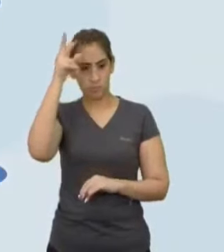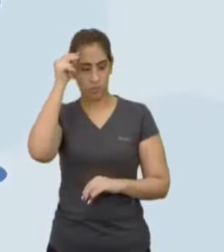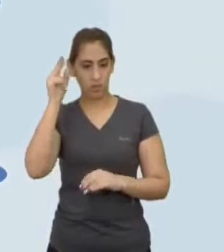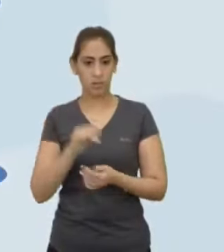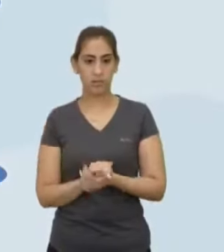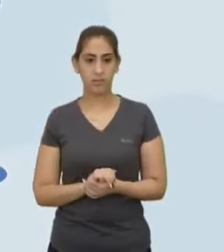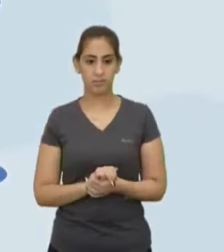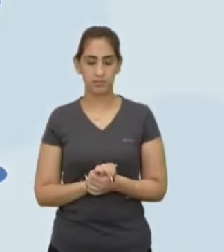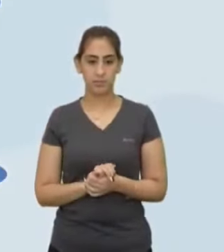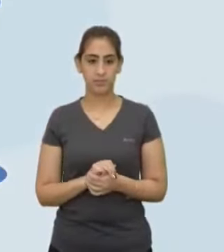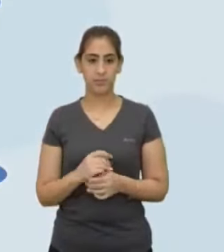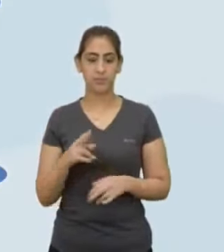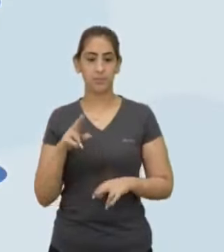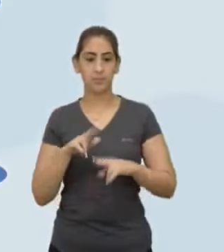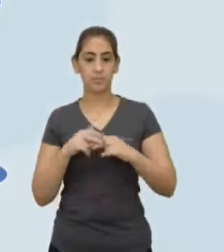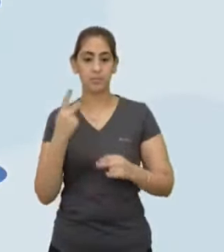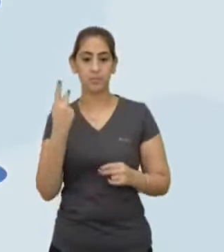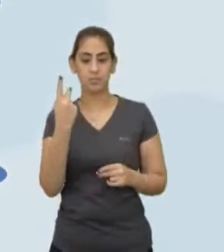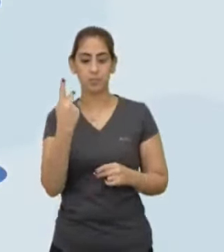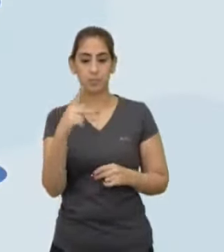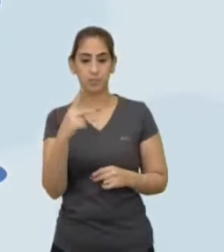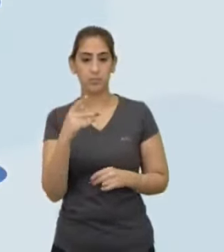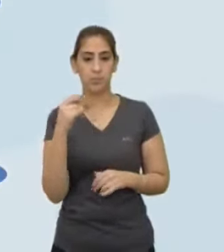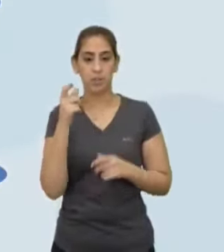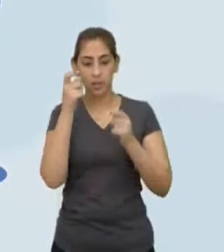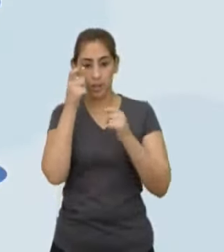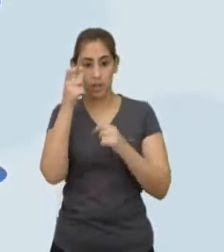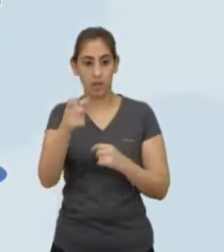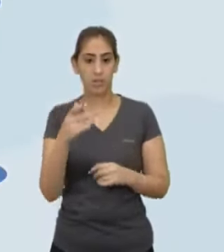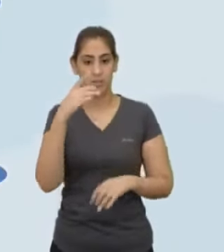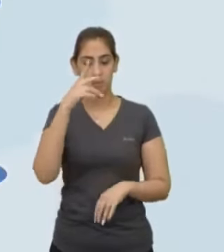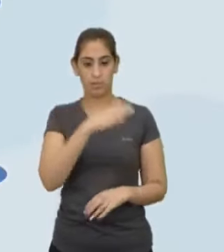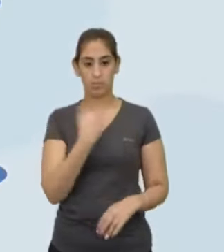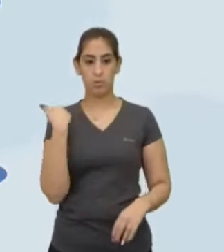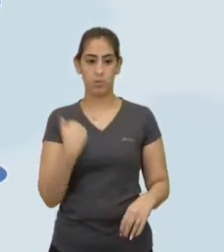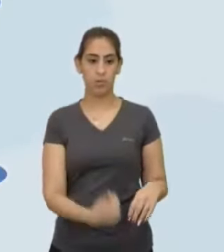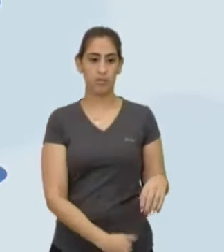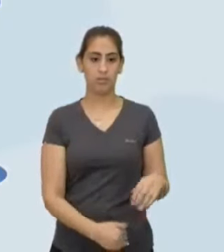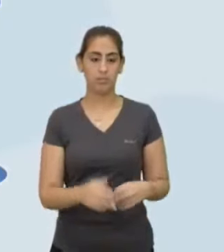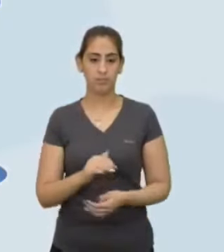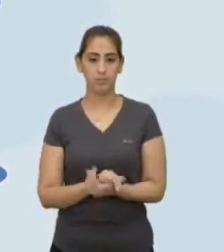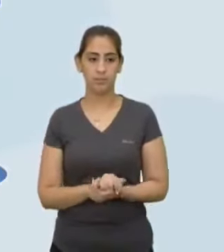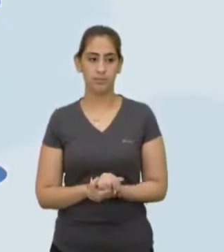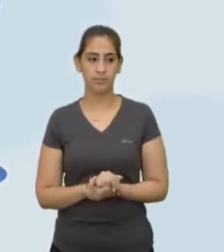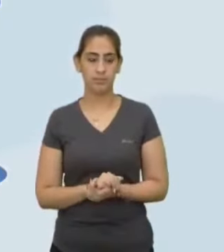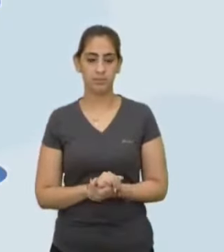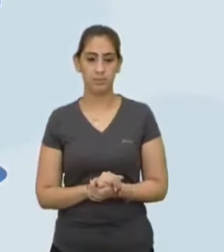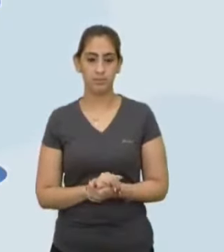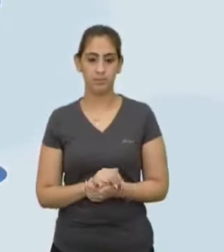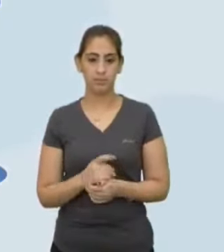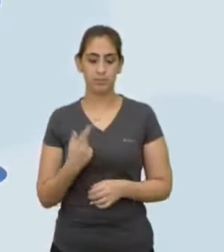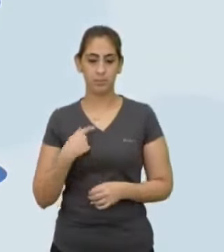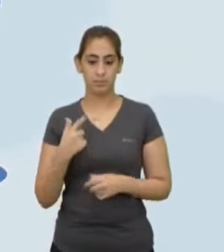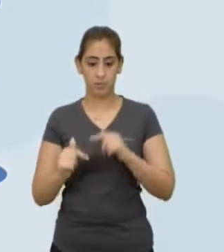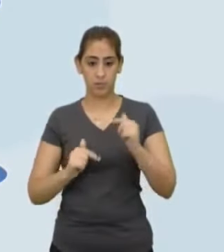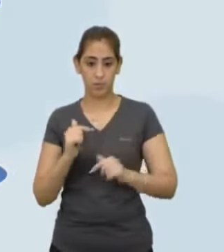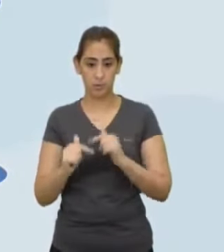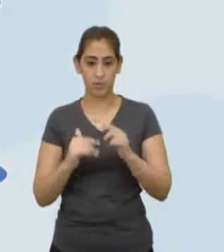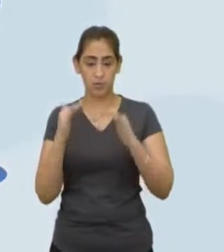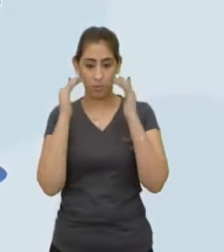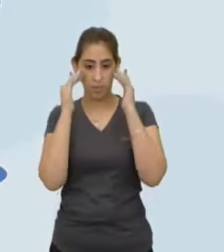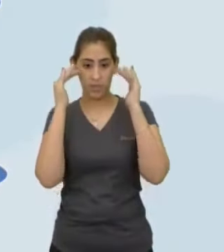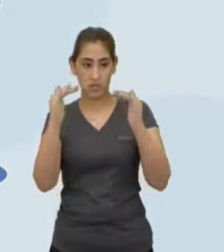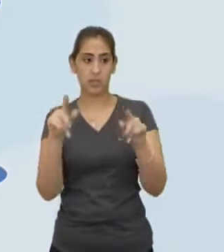públicos Que atua em áreas de interesse público Ou seja, para o povo Que organiza e administra Funcionamento e